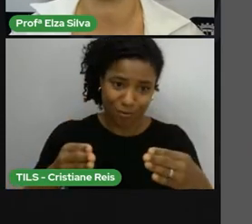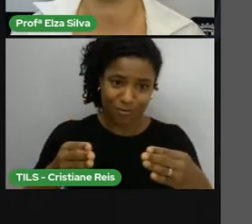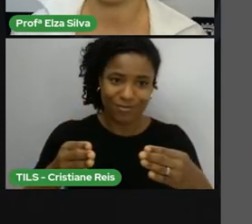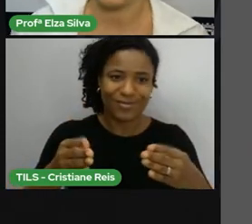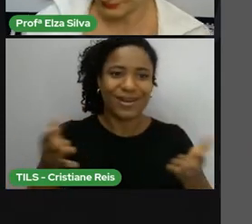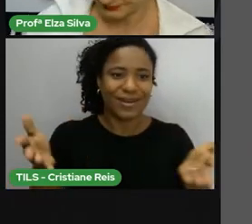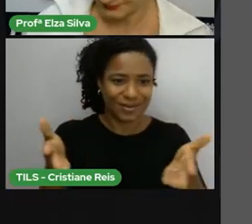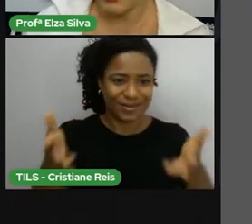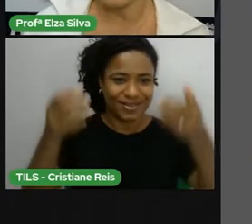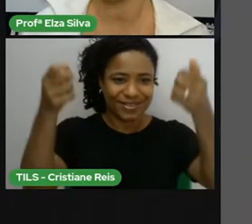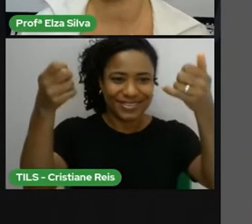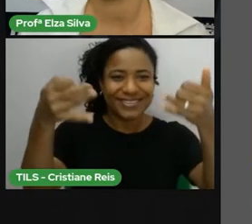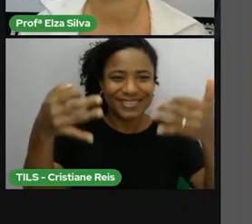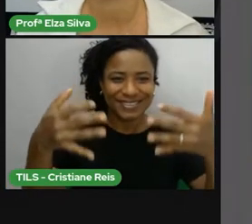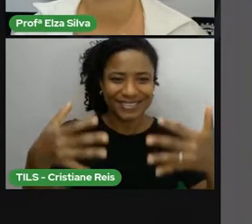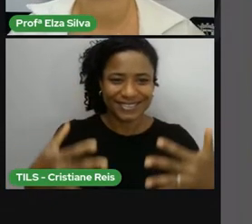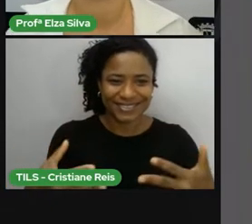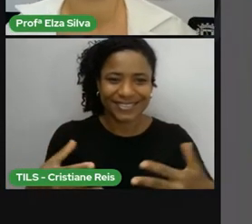hoje.